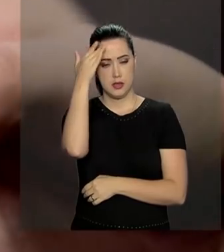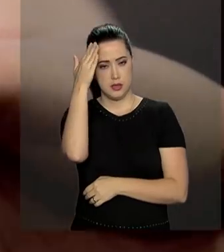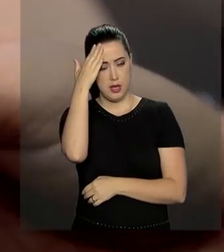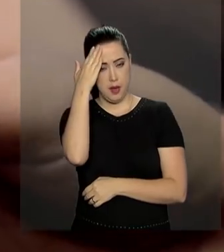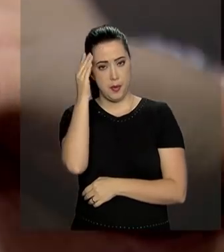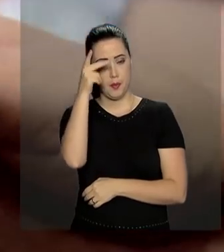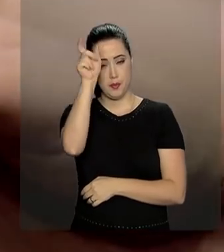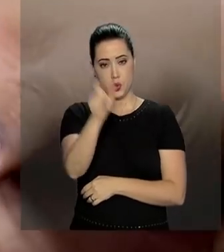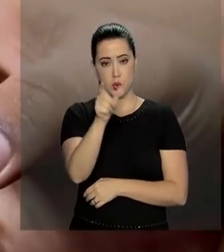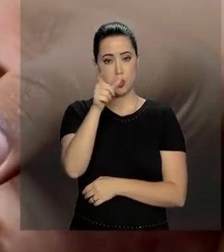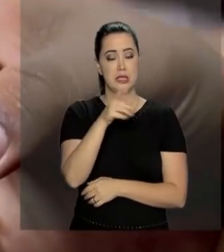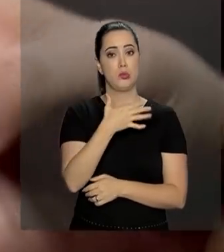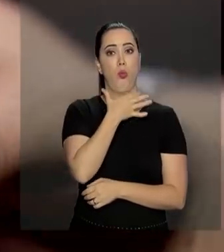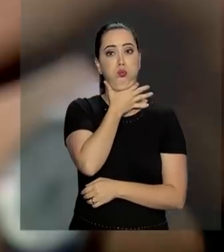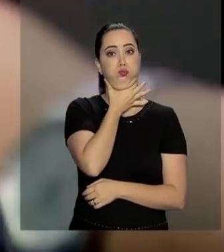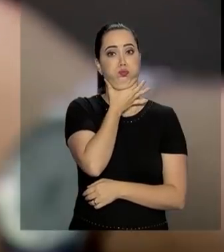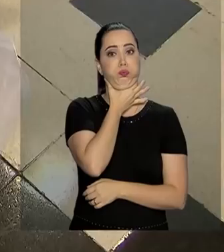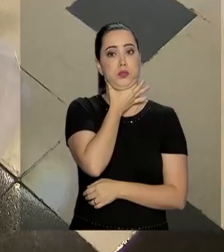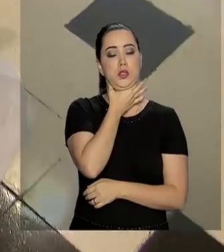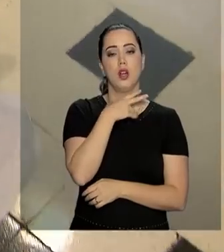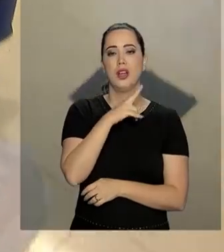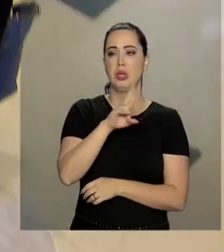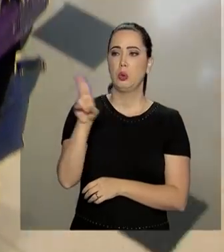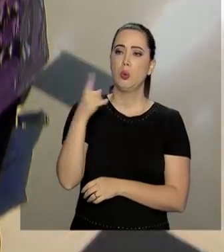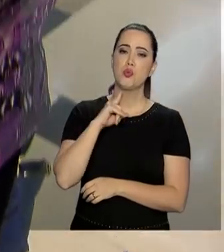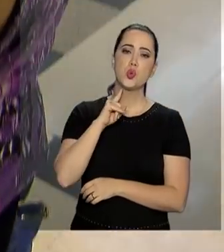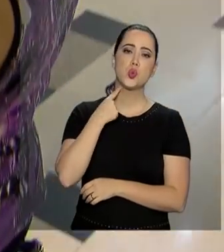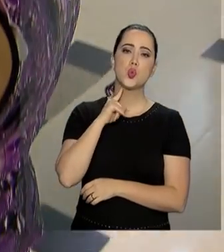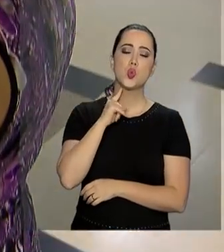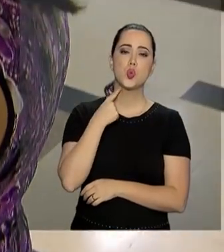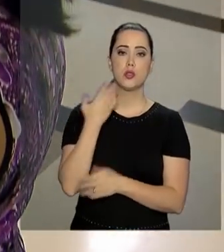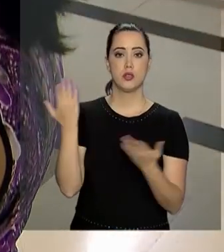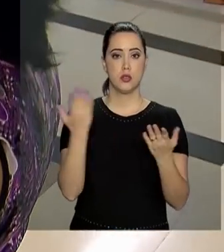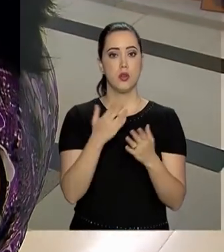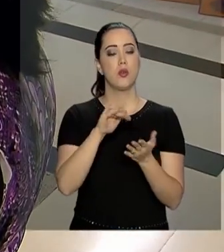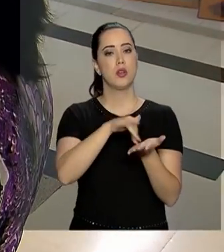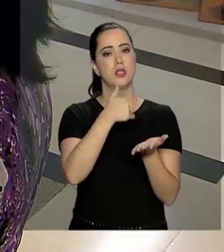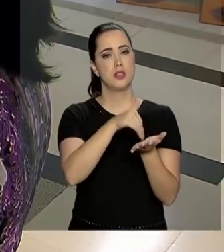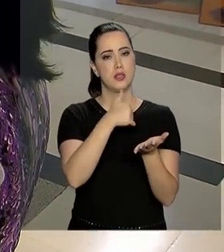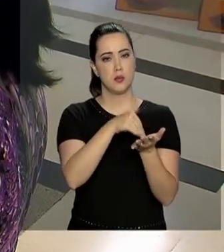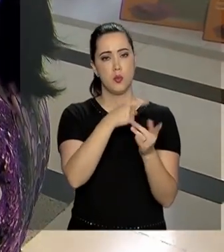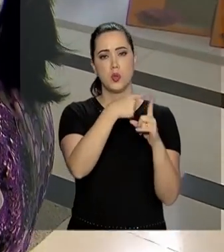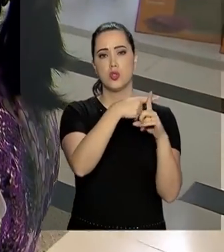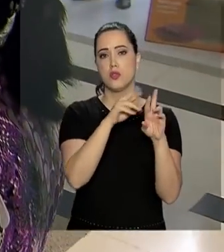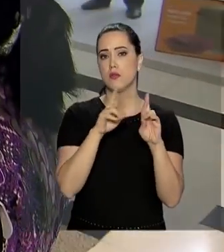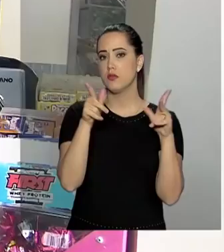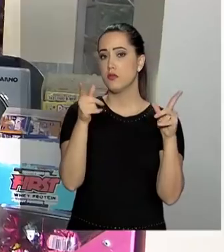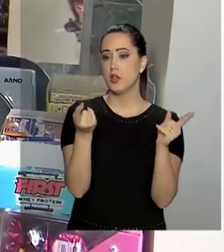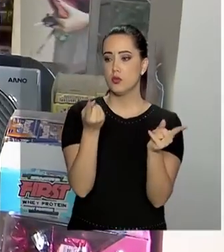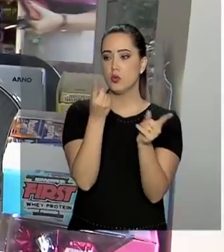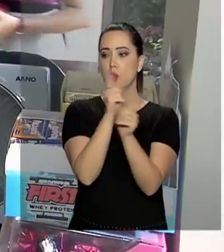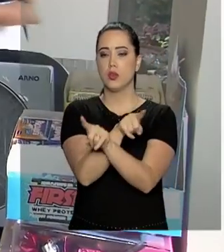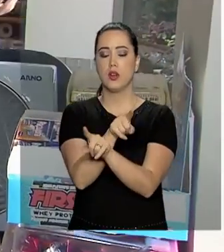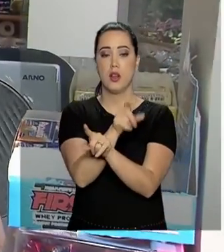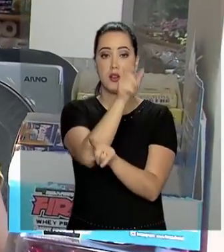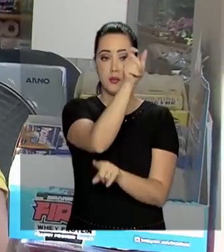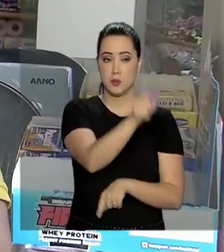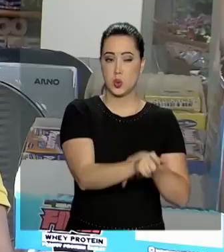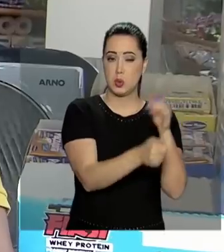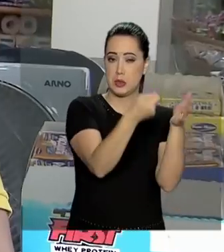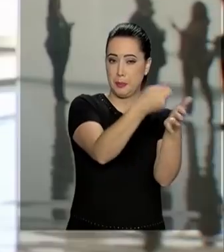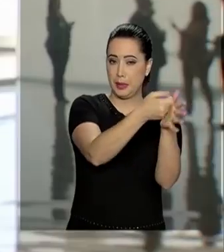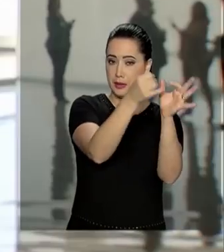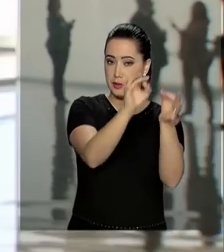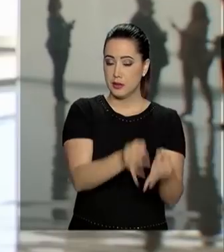dela vai parar no SPC ou no Serasa? O cadastro positivo é exatamente o contrário. É uma lista com o nome dos bons